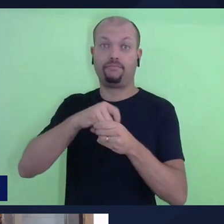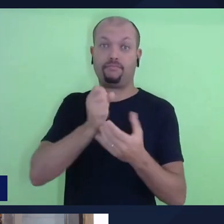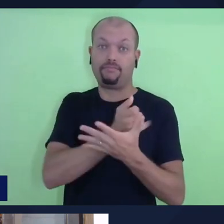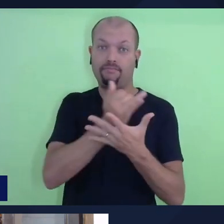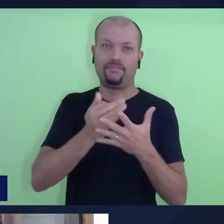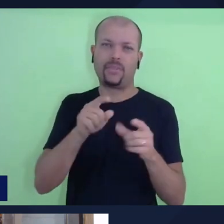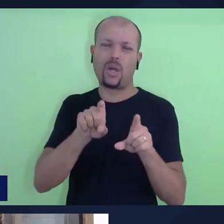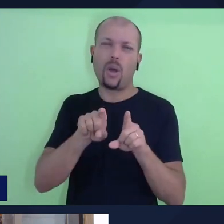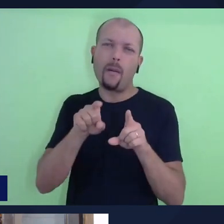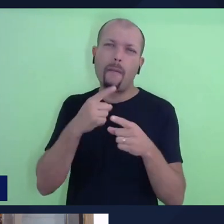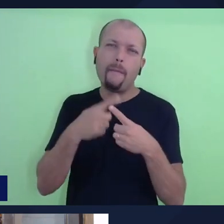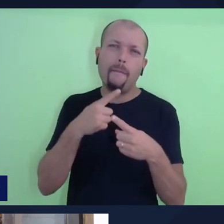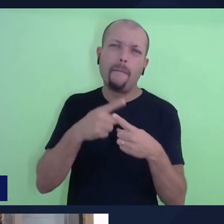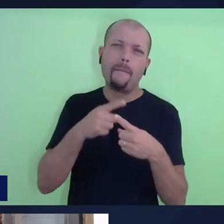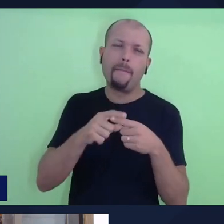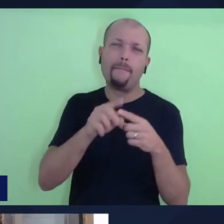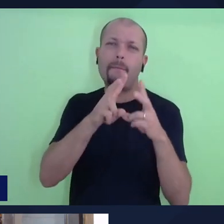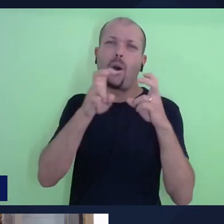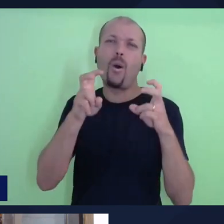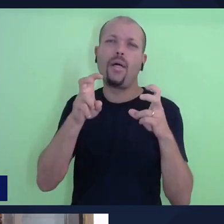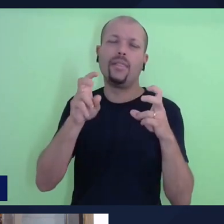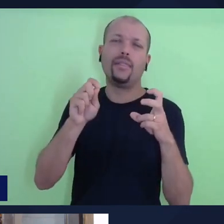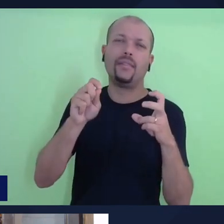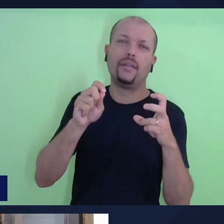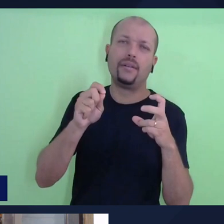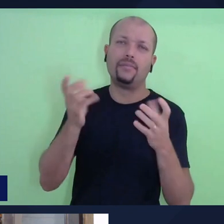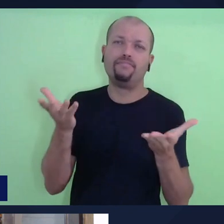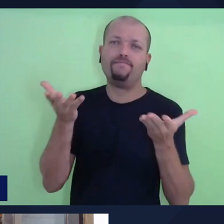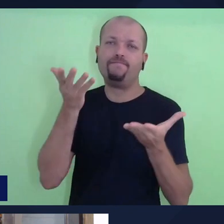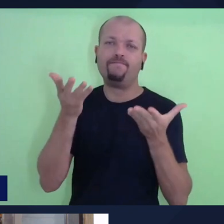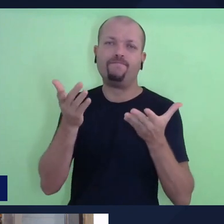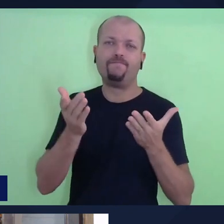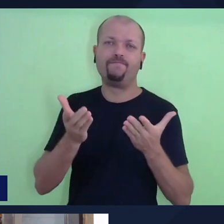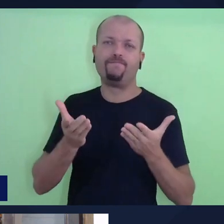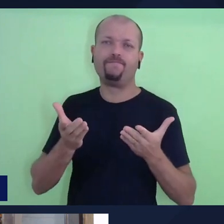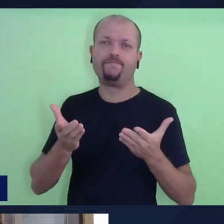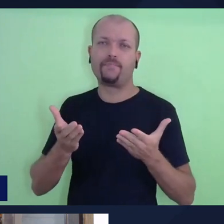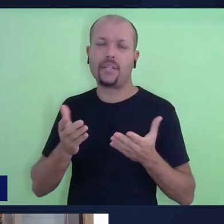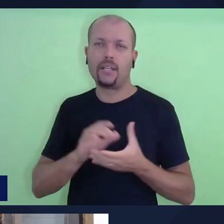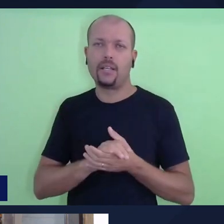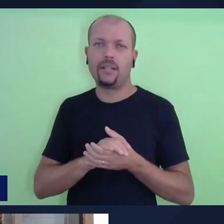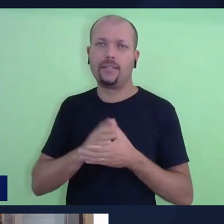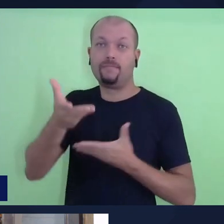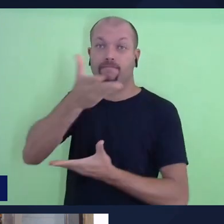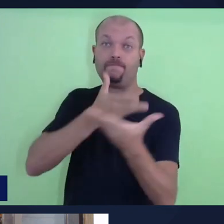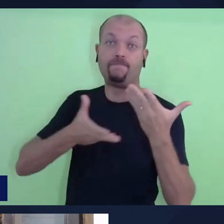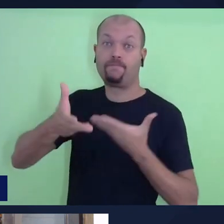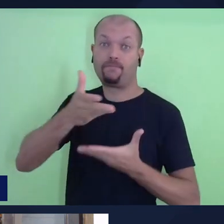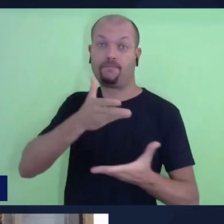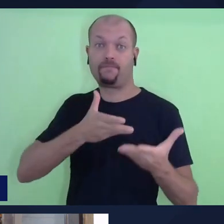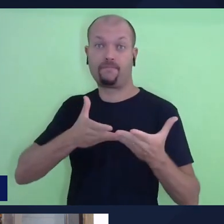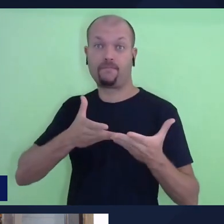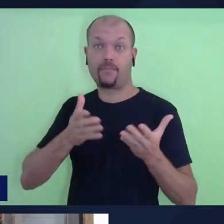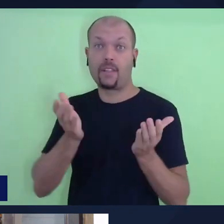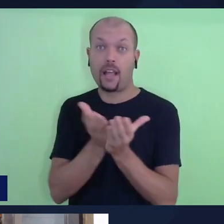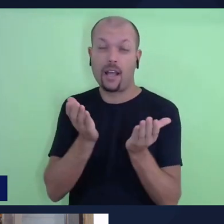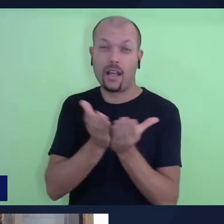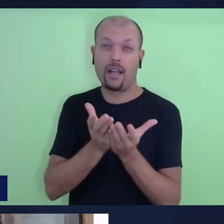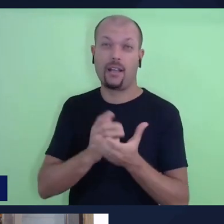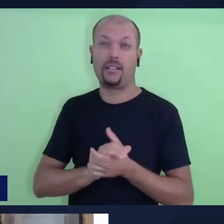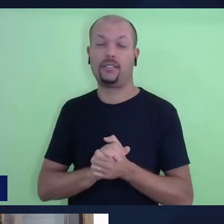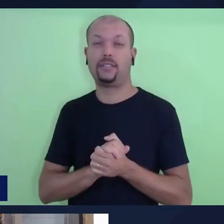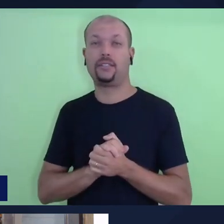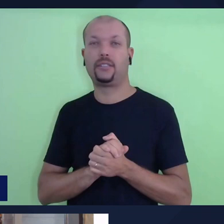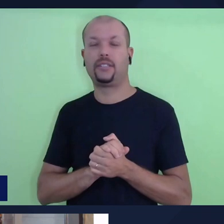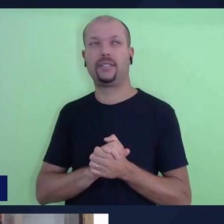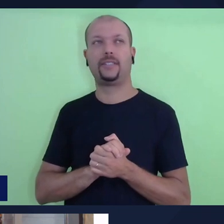cristã, ele também faz parte dessa aliança, desse conserto com Deus. E pastor Bruno, eu queria lhe perguntar